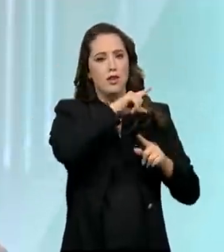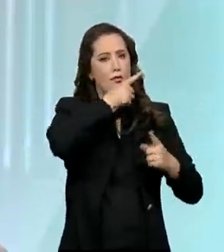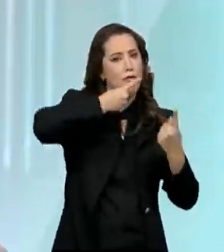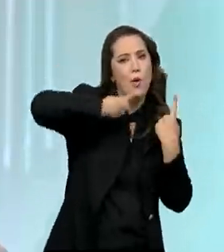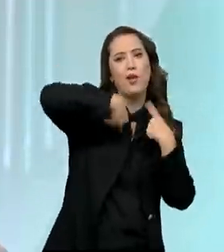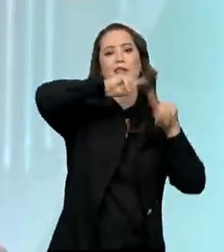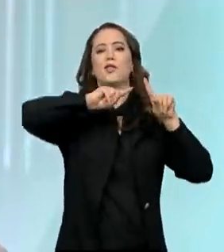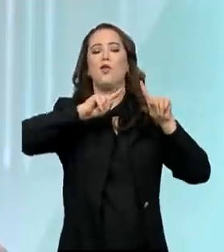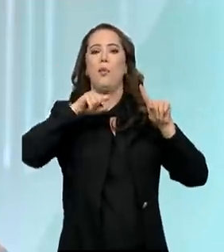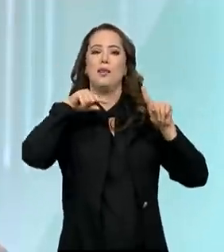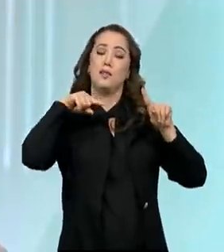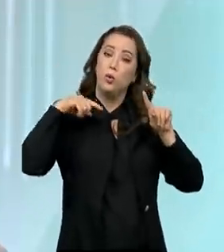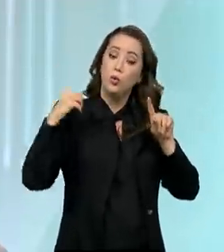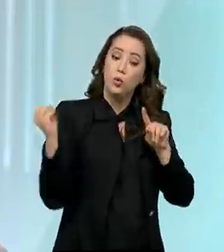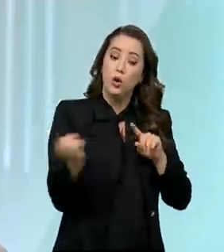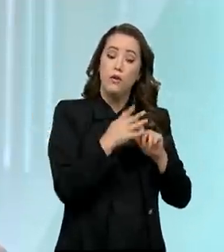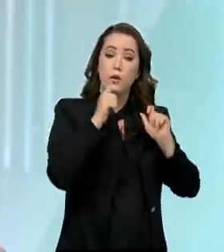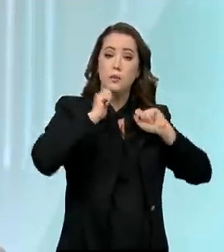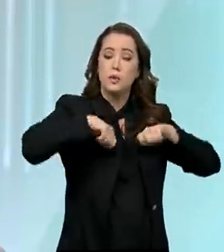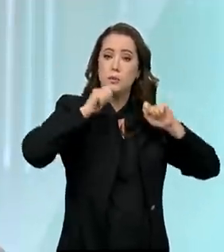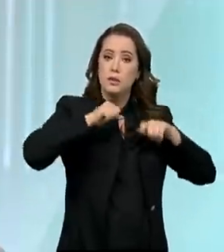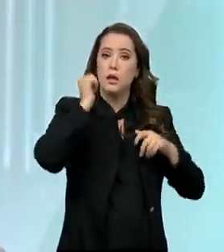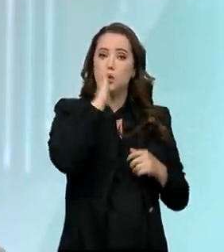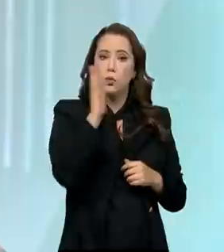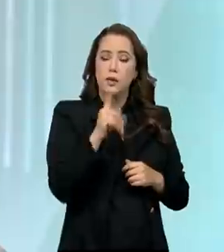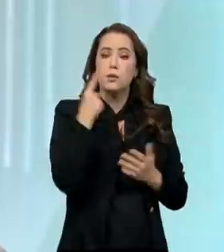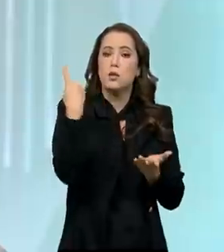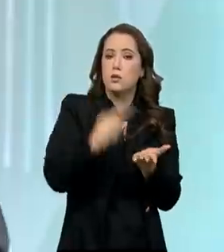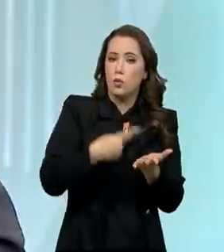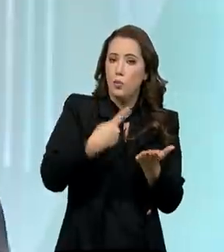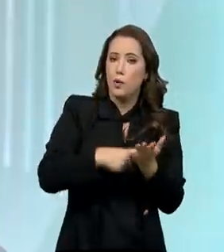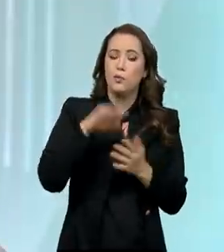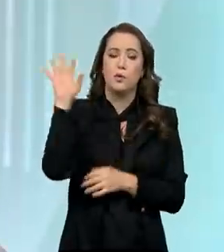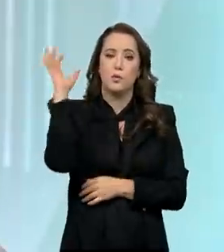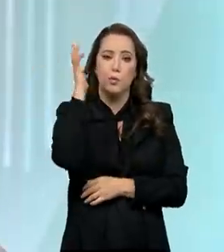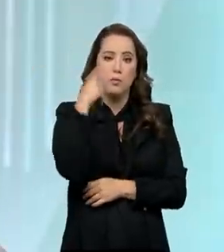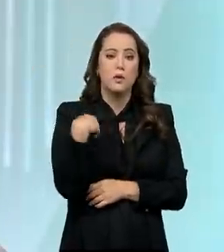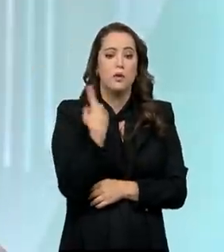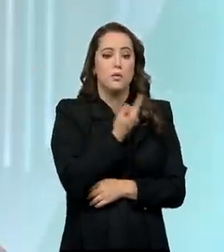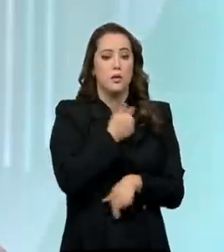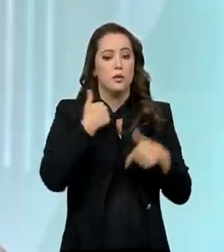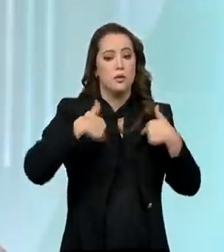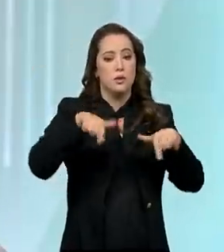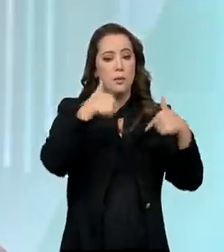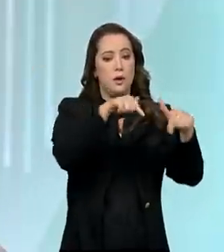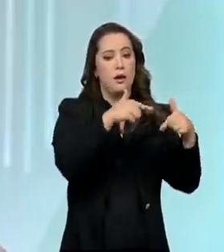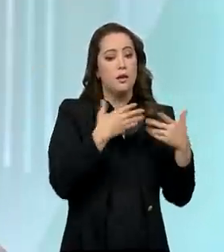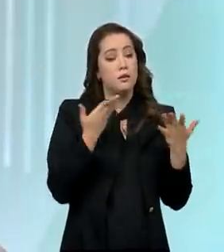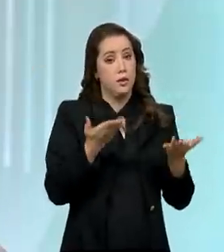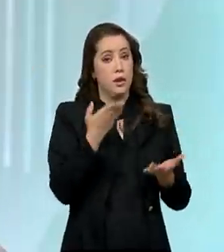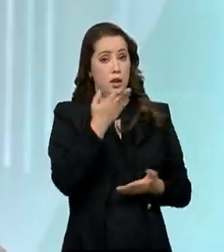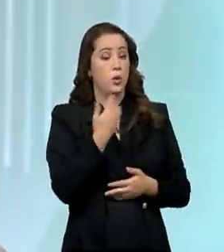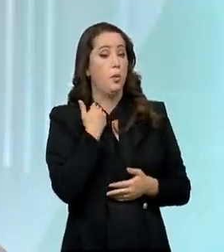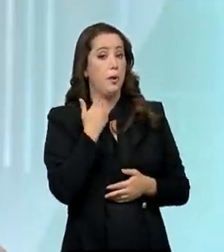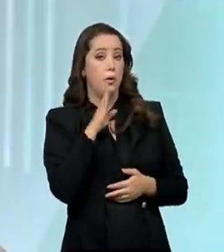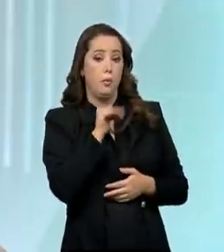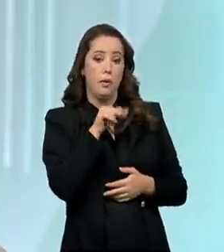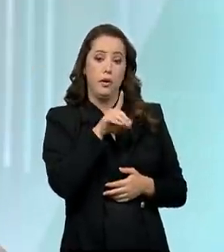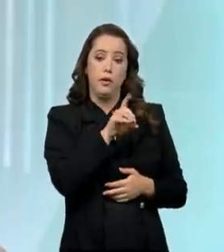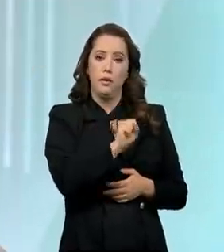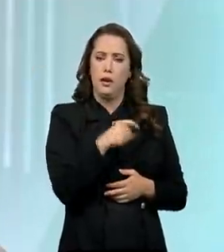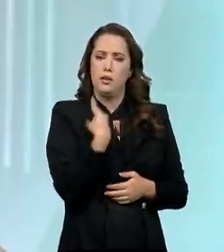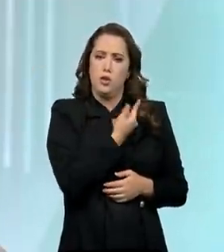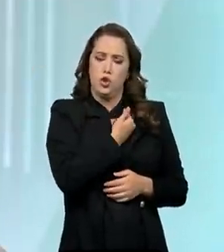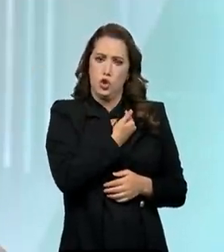global e um novo posicionamento do Brasil nessa agenda do meio ambiente. E para fazer o nosso papel, o papel do BNDES, a gente é um